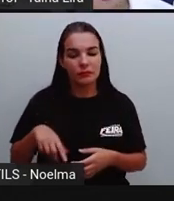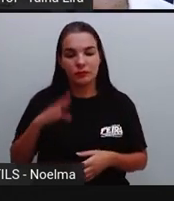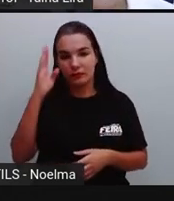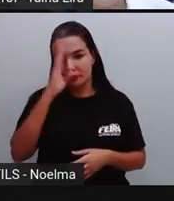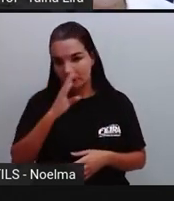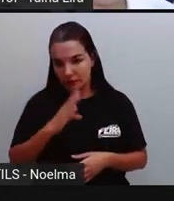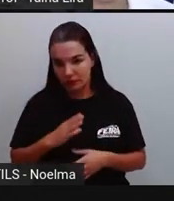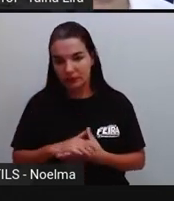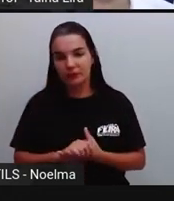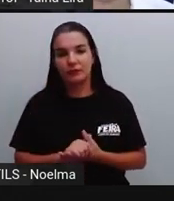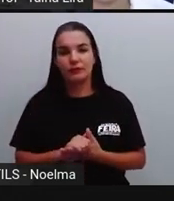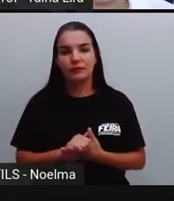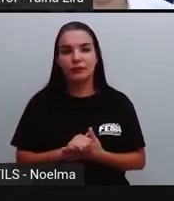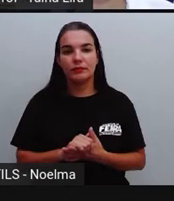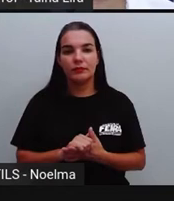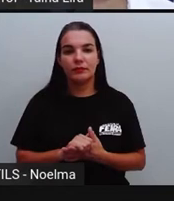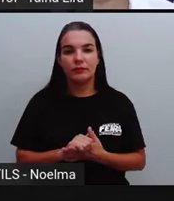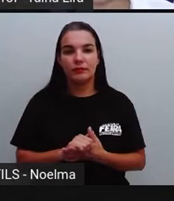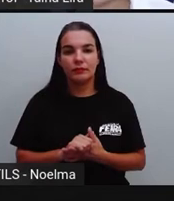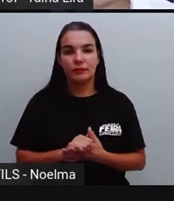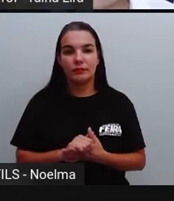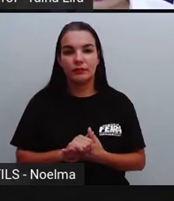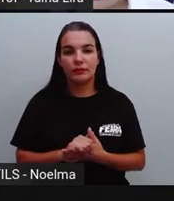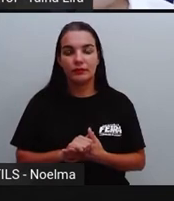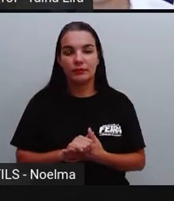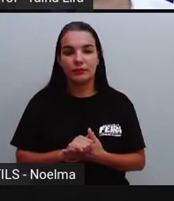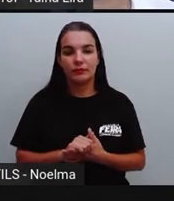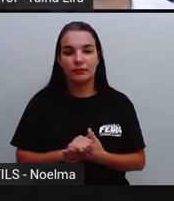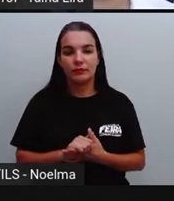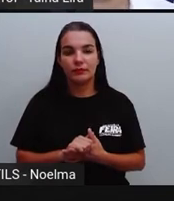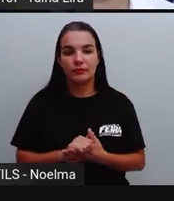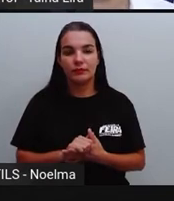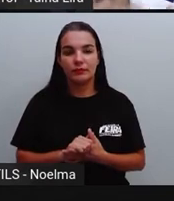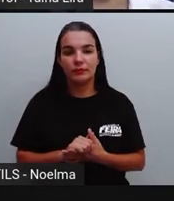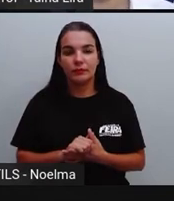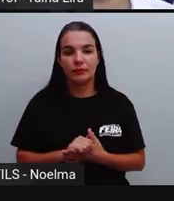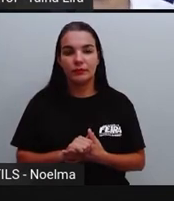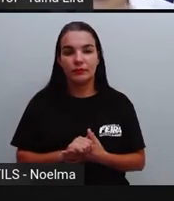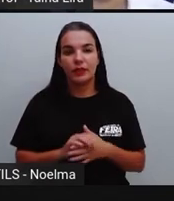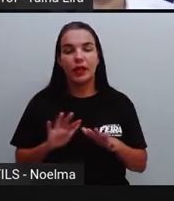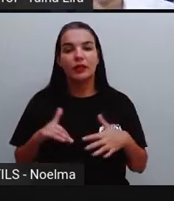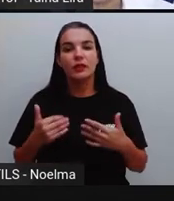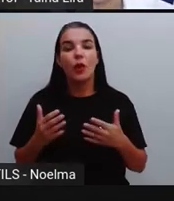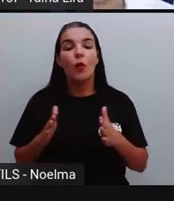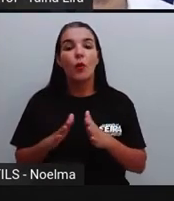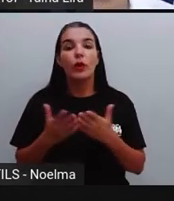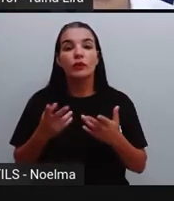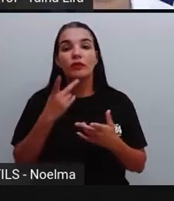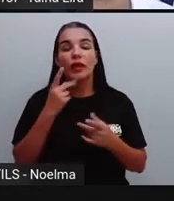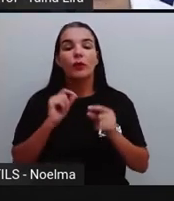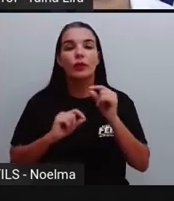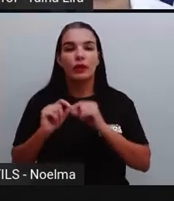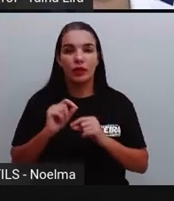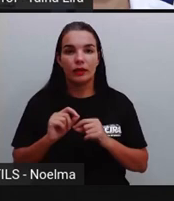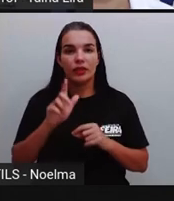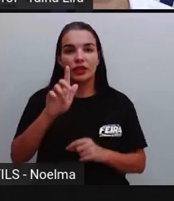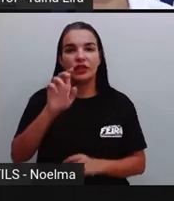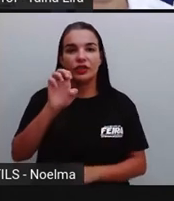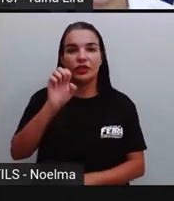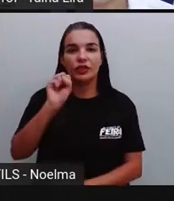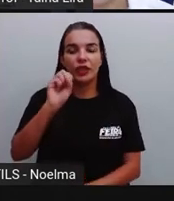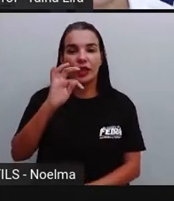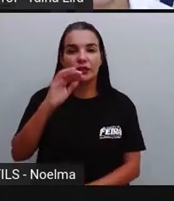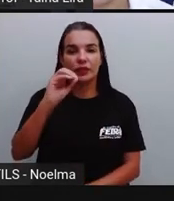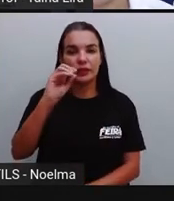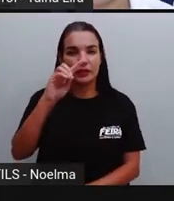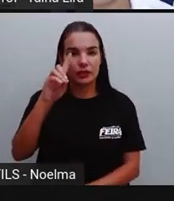ao Brasil, né, e aí? Quando a gente fala de gestão, a gente fala, né, das pessoas